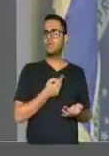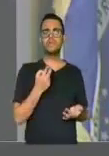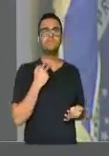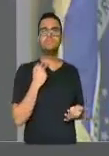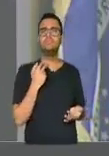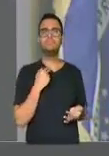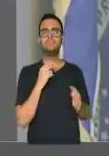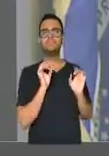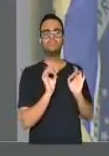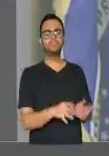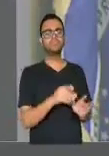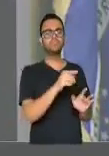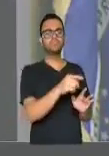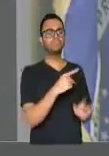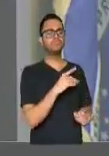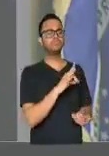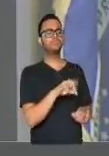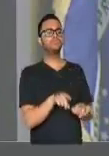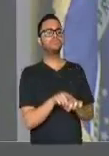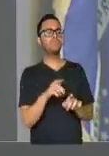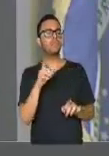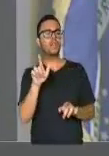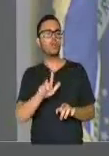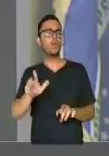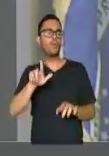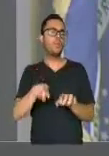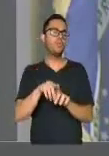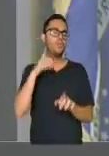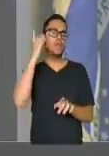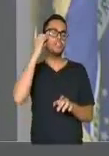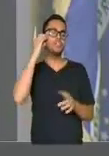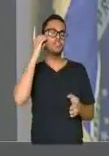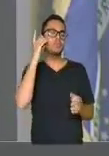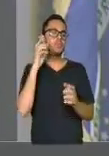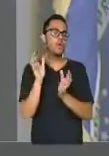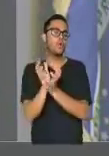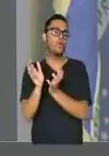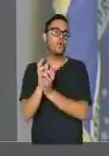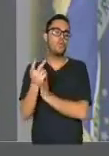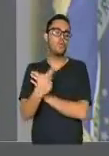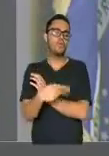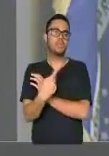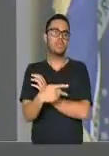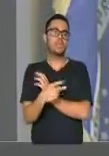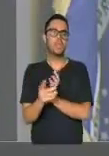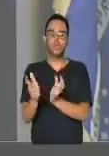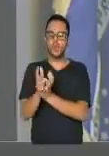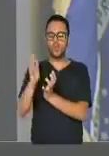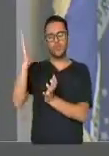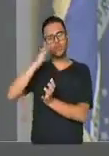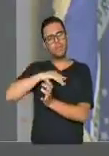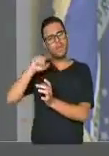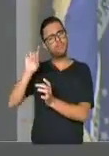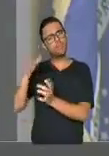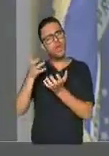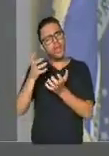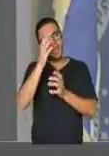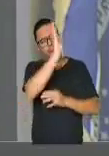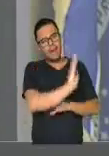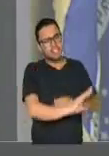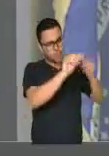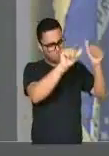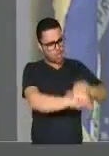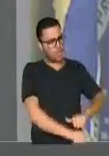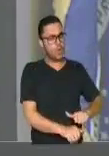deixar que o PT, que o Lula e a Dilma e os petistas, e essa turma do mal, que só quer o mal do Brasil,